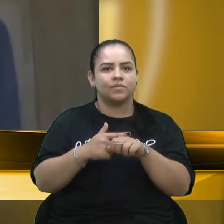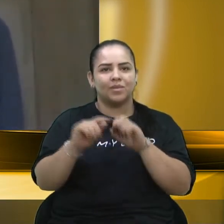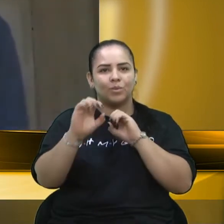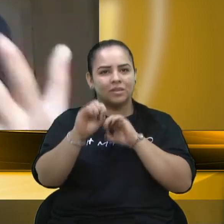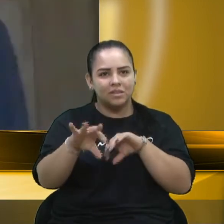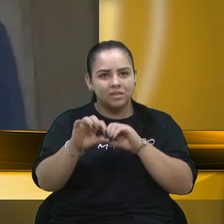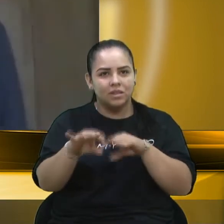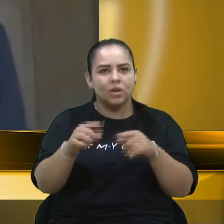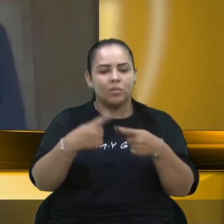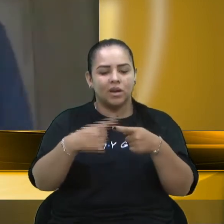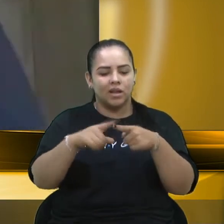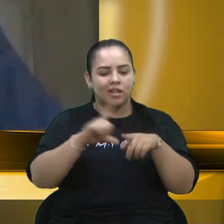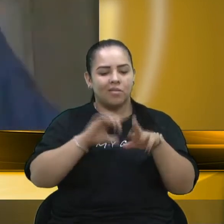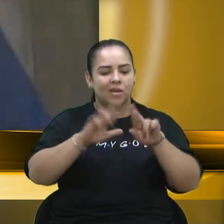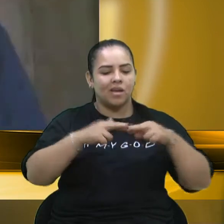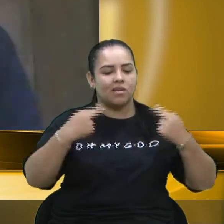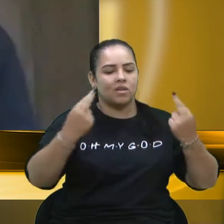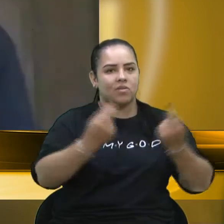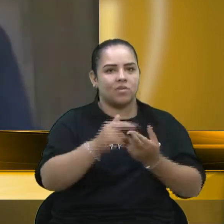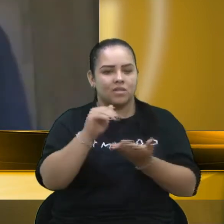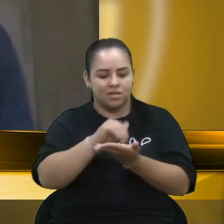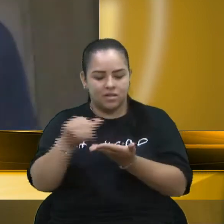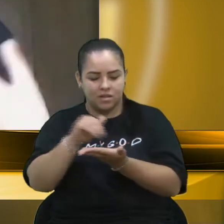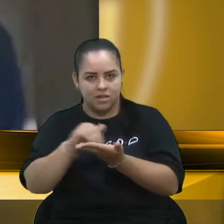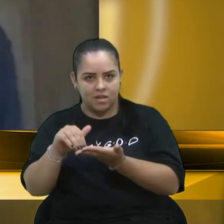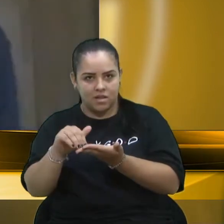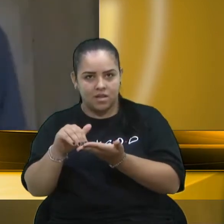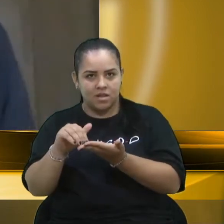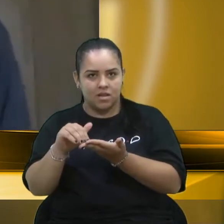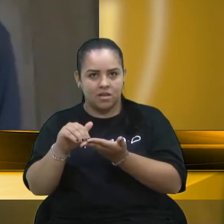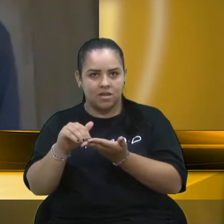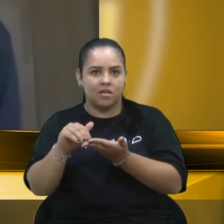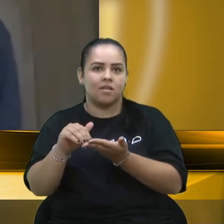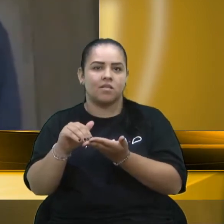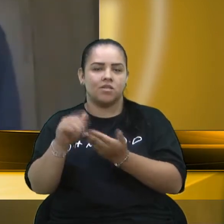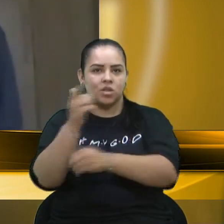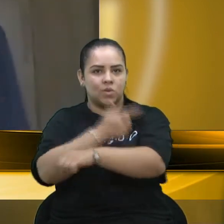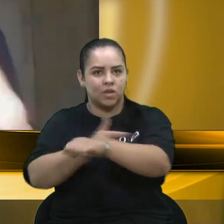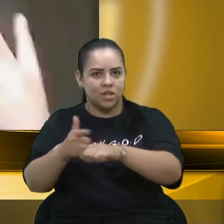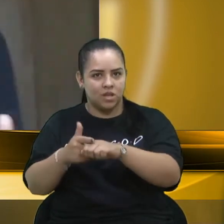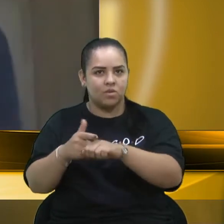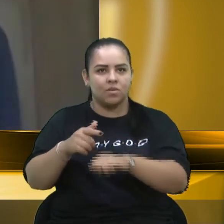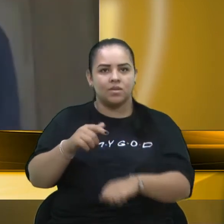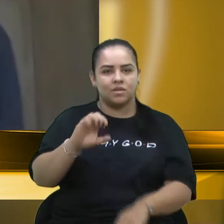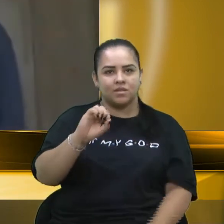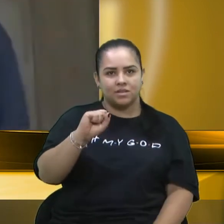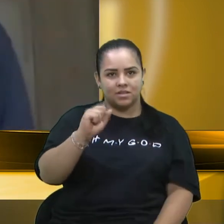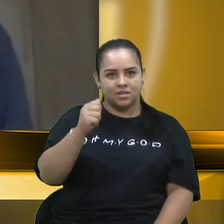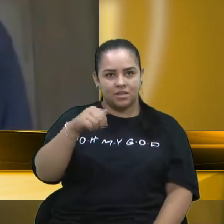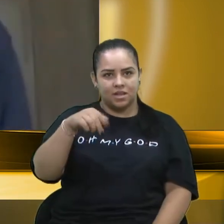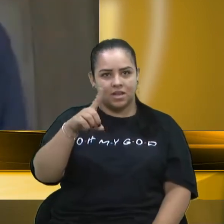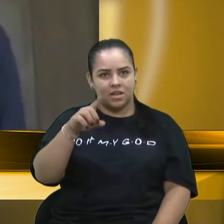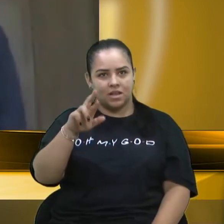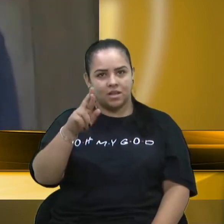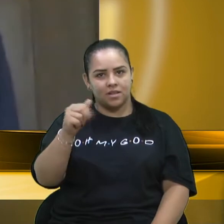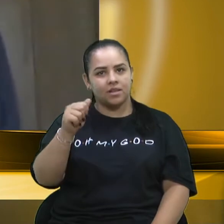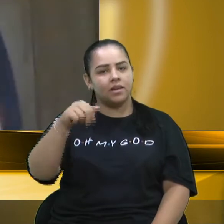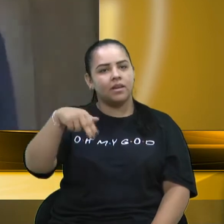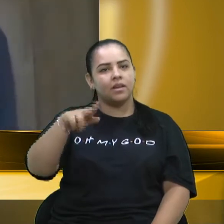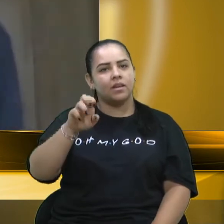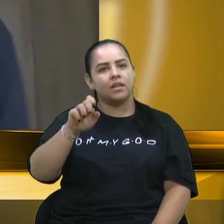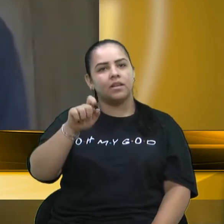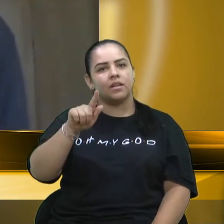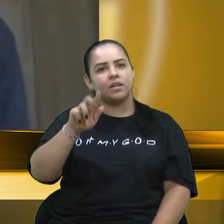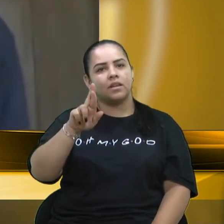Houve uma reunião com a secretária de educação, secretária Sandra Negrini, a última reunião com todos os vereadores, onde ela